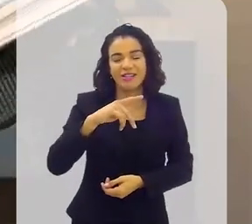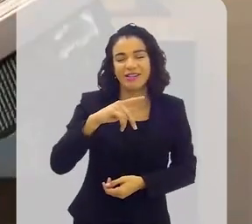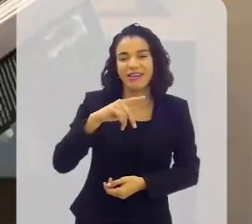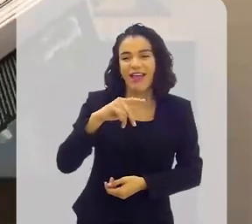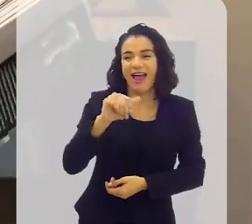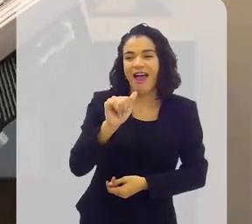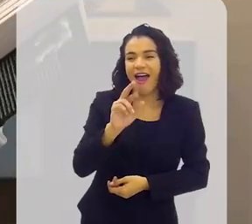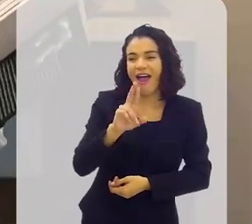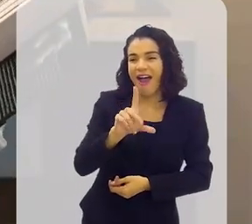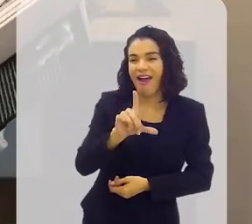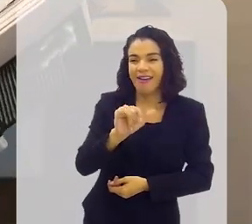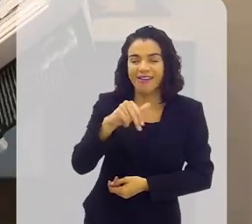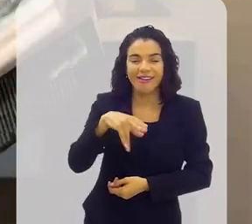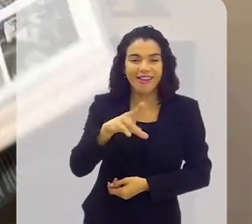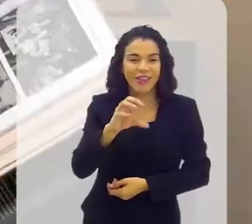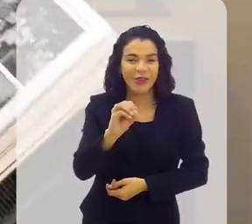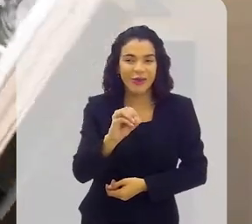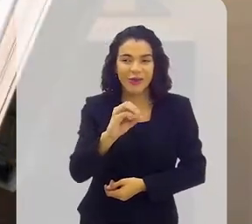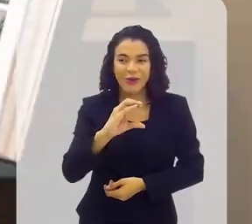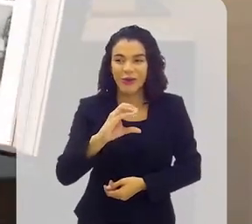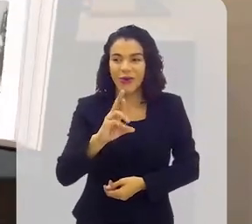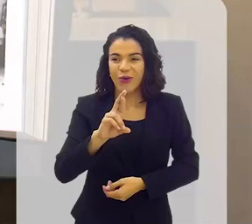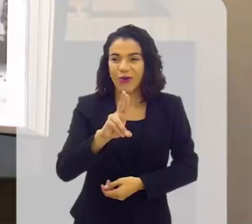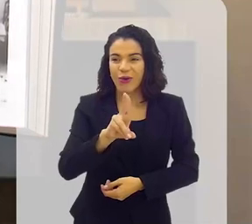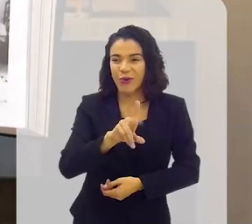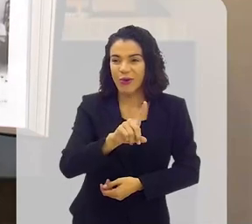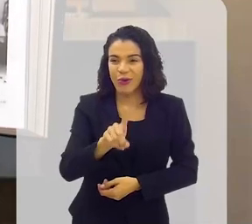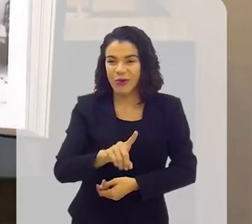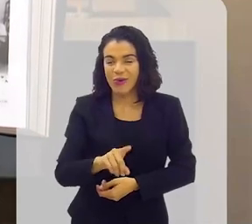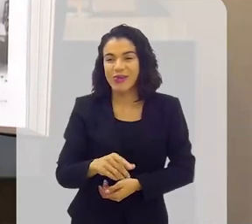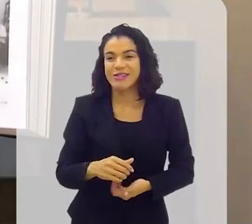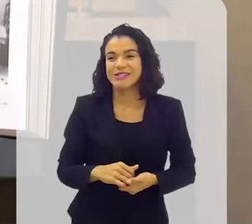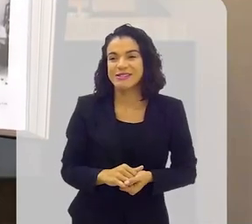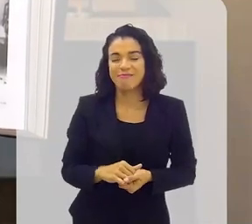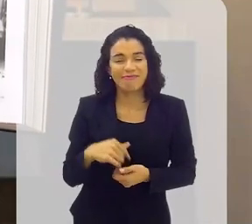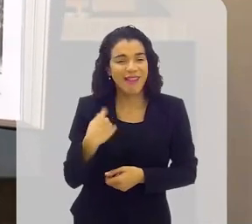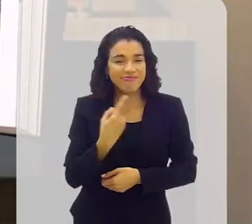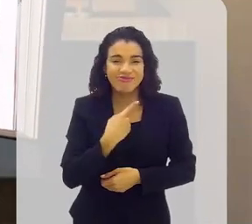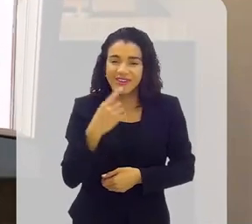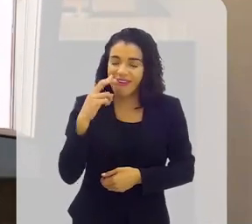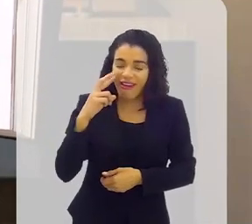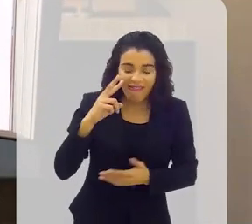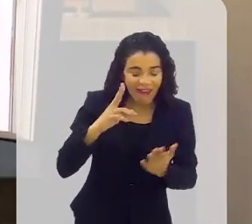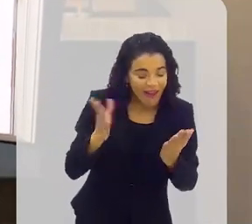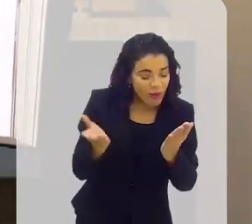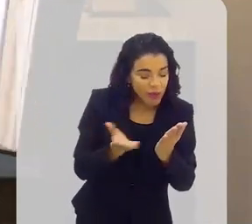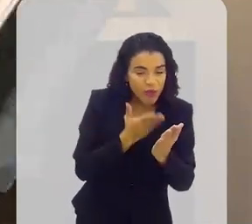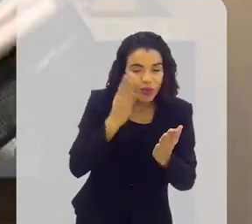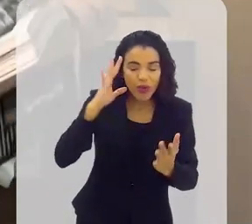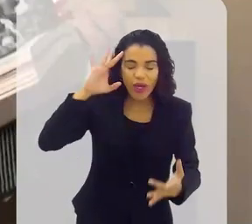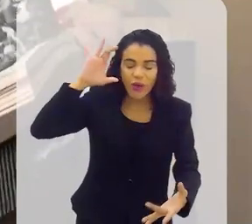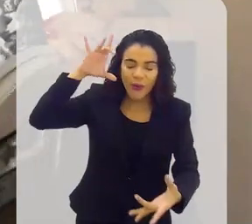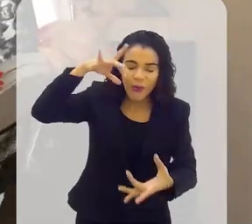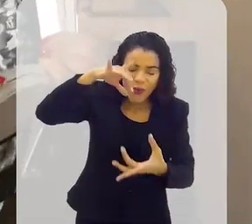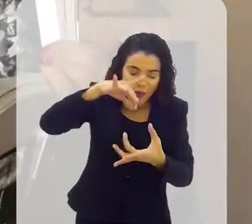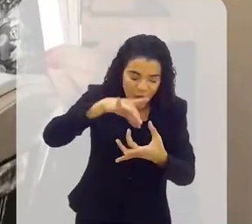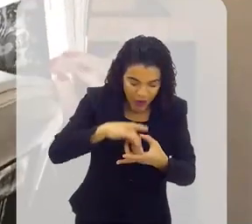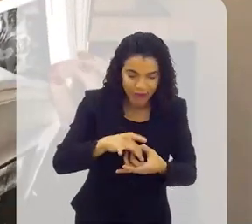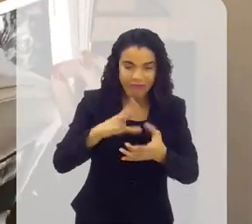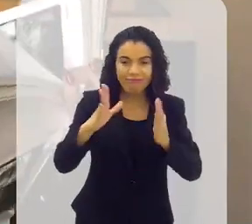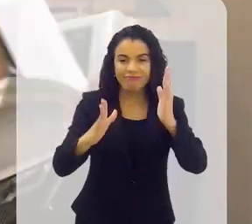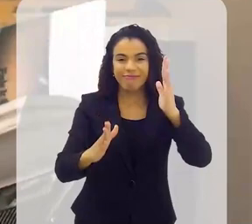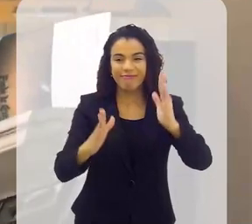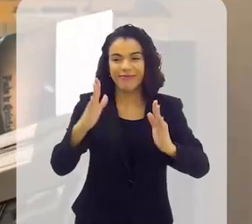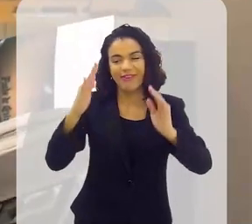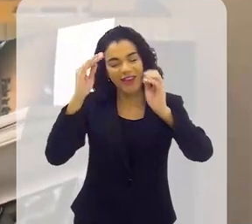Jorge. Olha, é uma coisa deliciosa, né, da gente acompanhar e se transportar um pouquinho pra essa